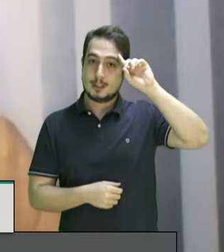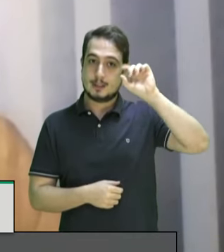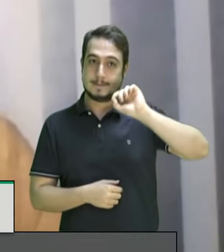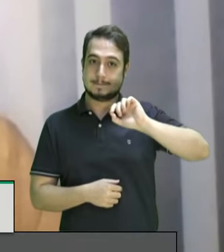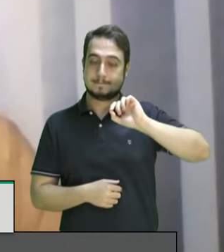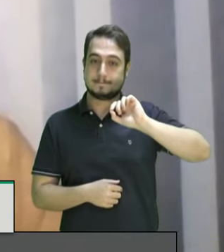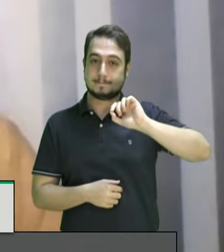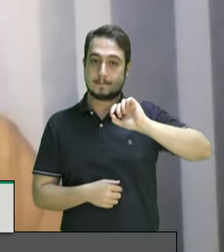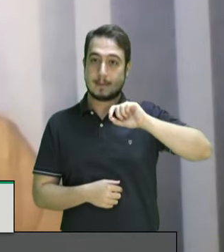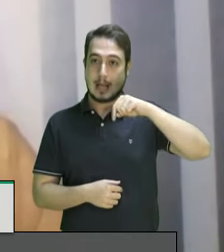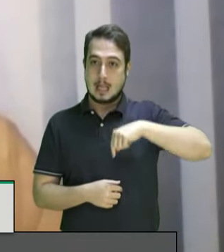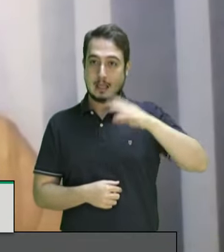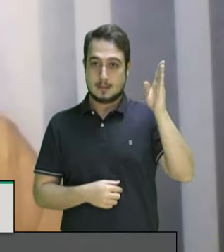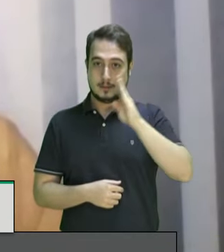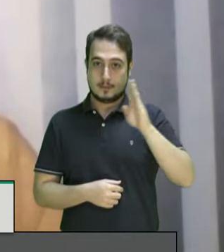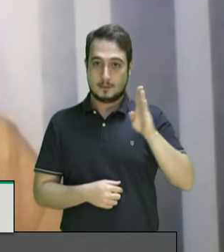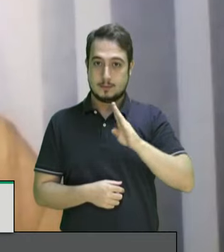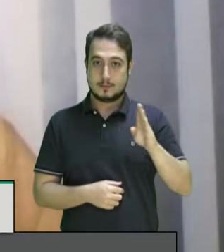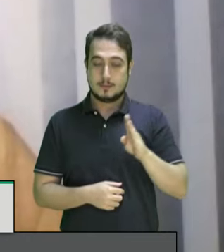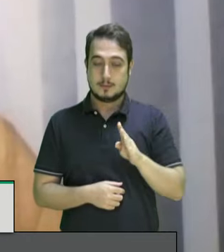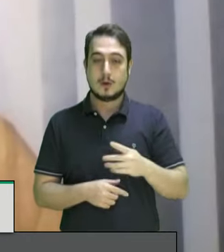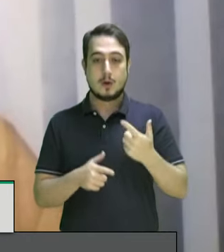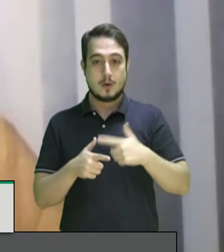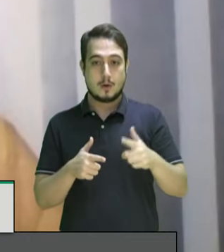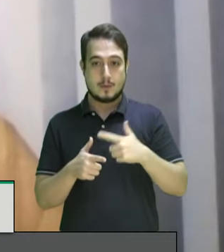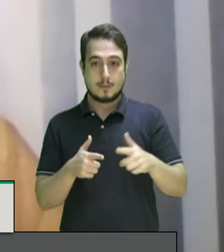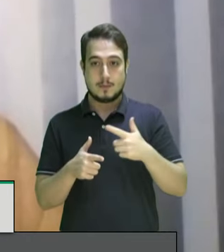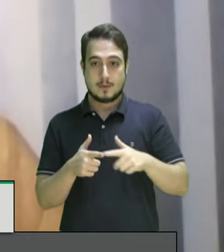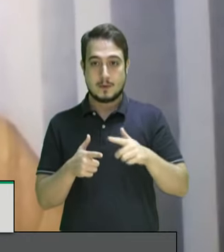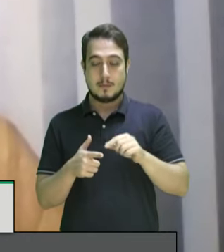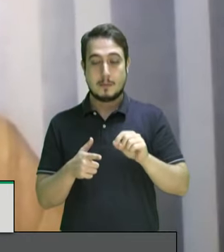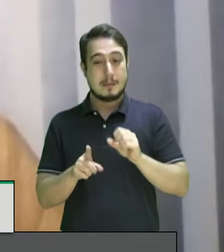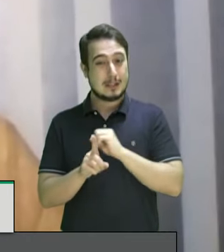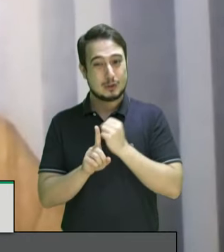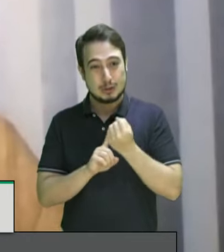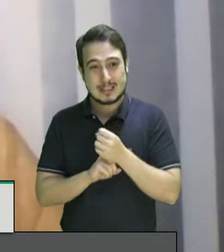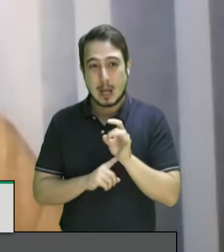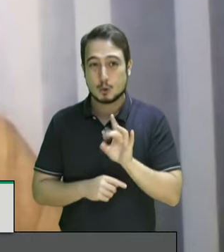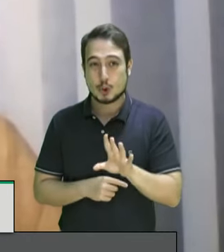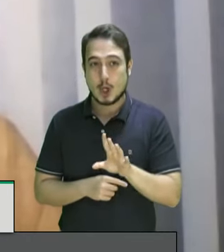que no Brasil os problemas não são apenas sociais